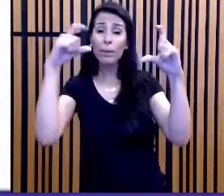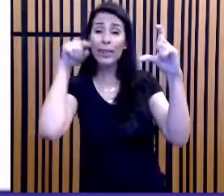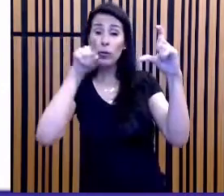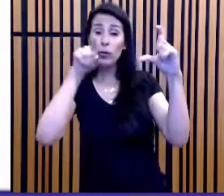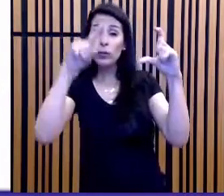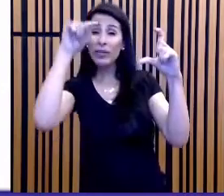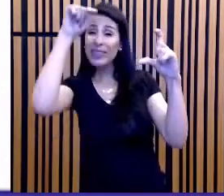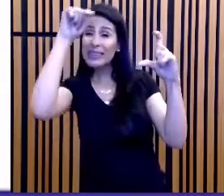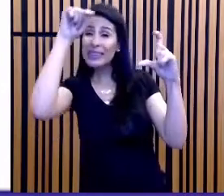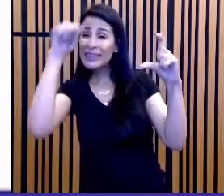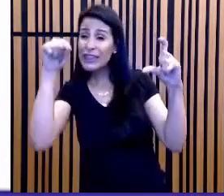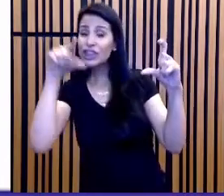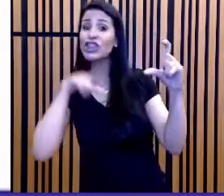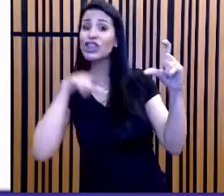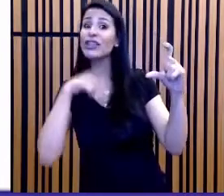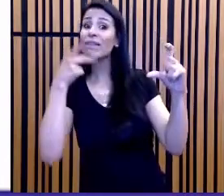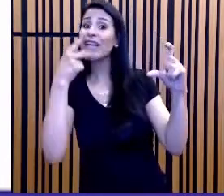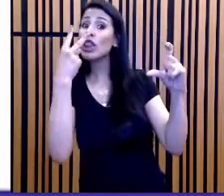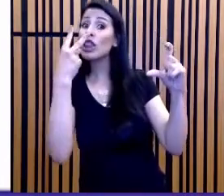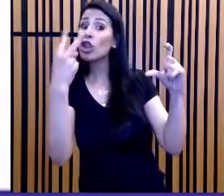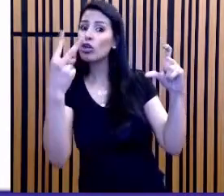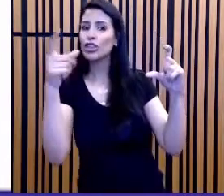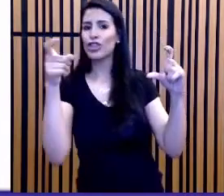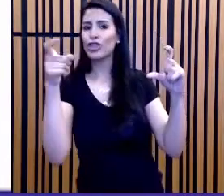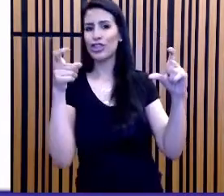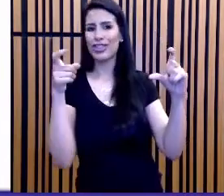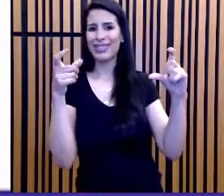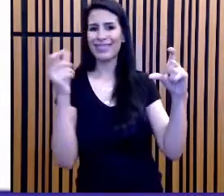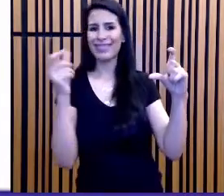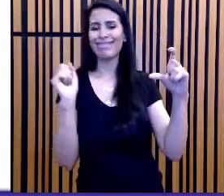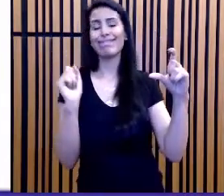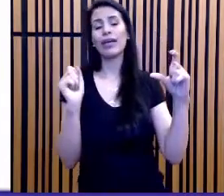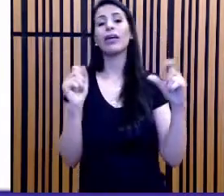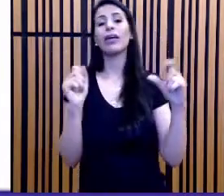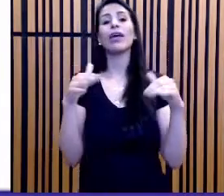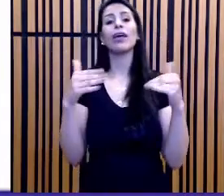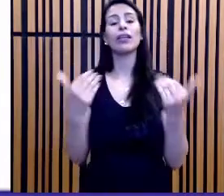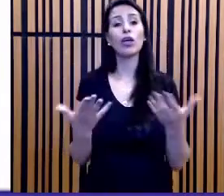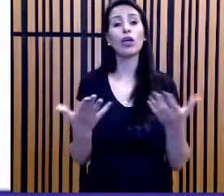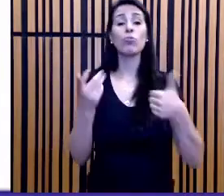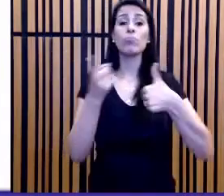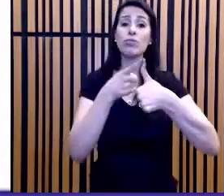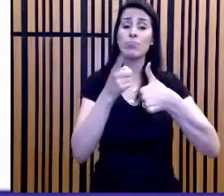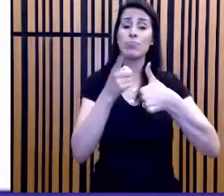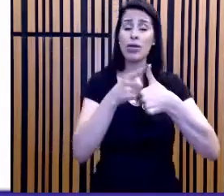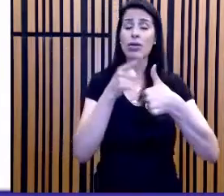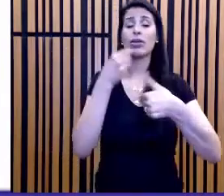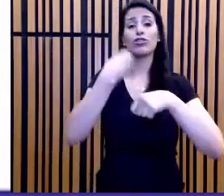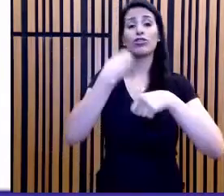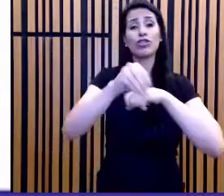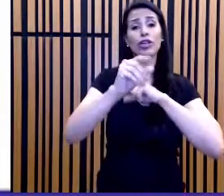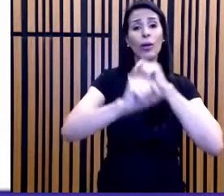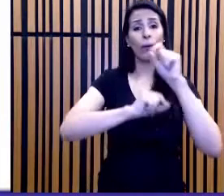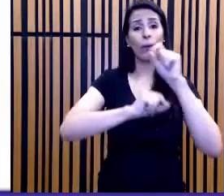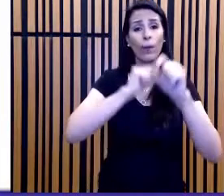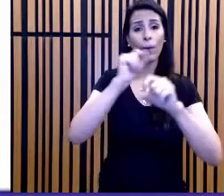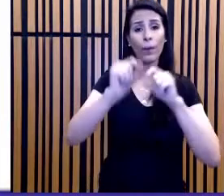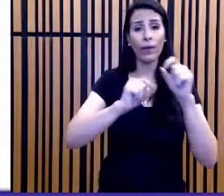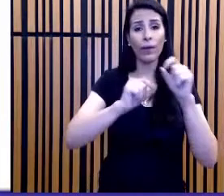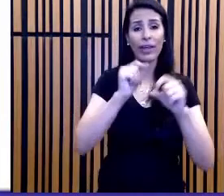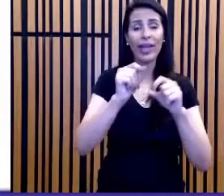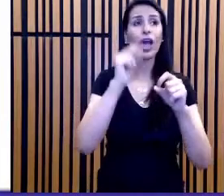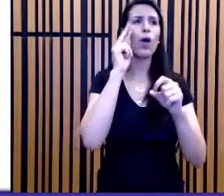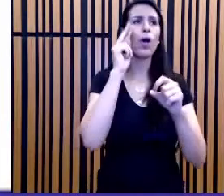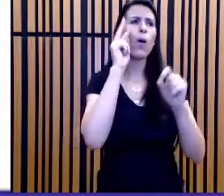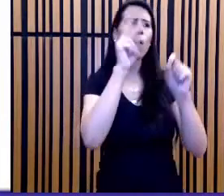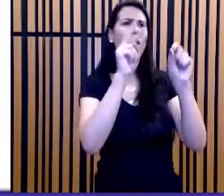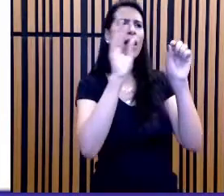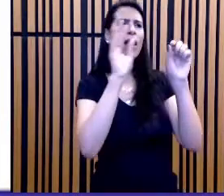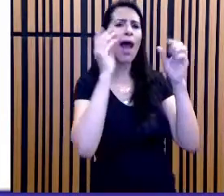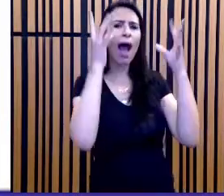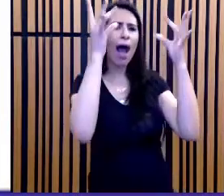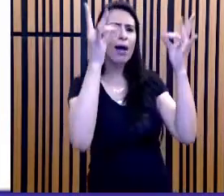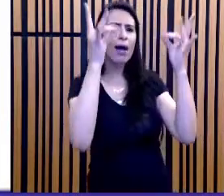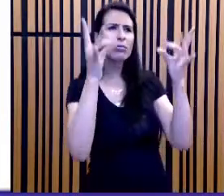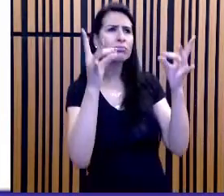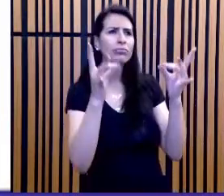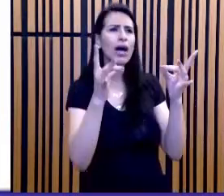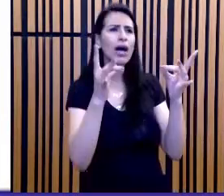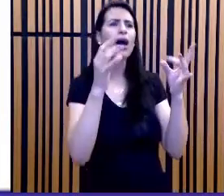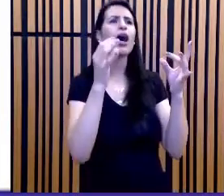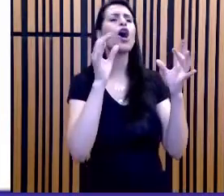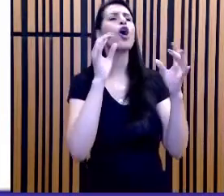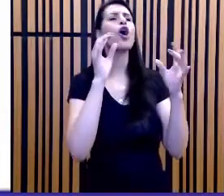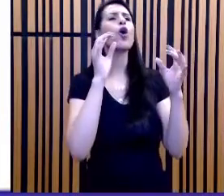deixe muito claro. Então, primeira leitura cuidadosa. Todos os dados quantitativos, todas as quantidades, os dados qualitativos